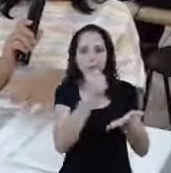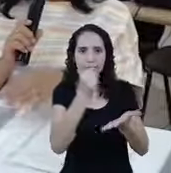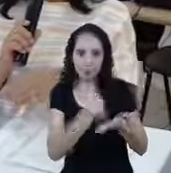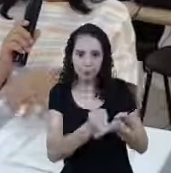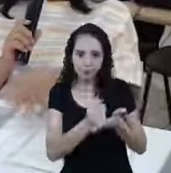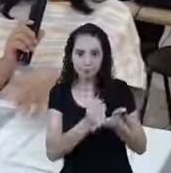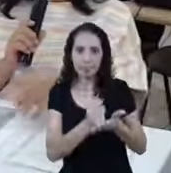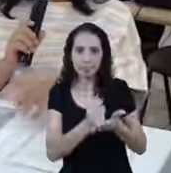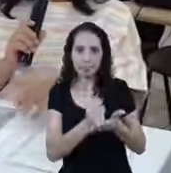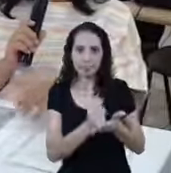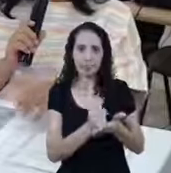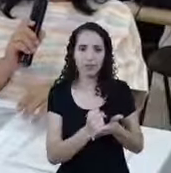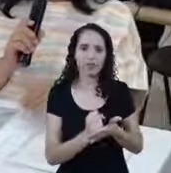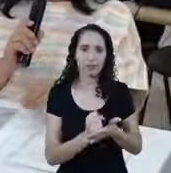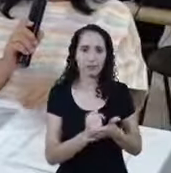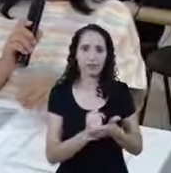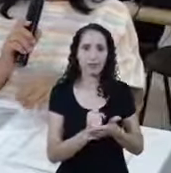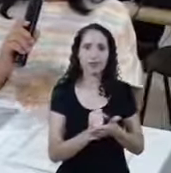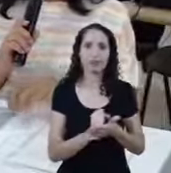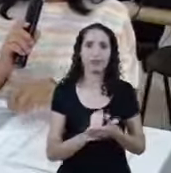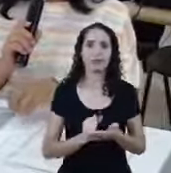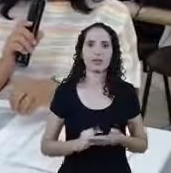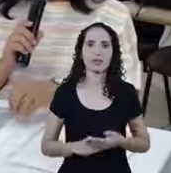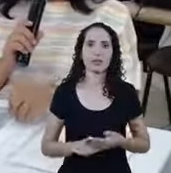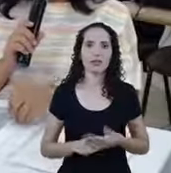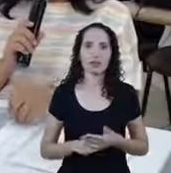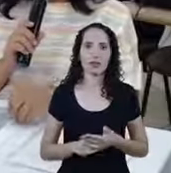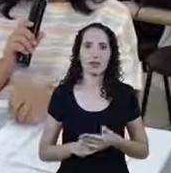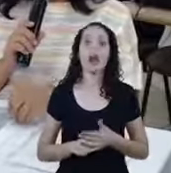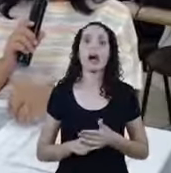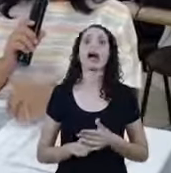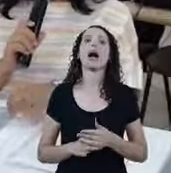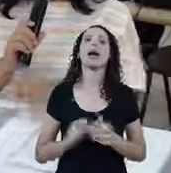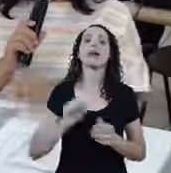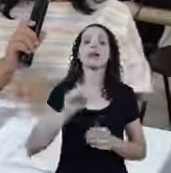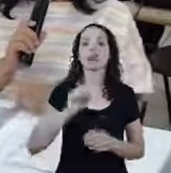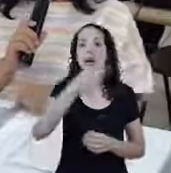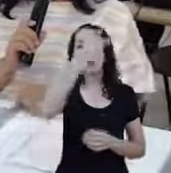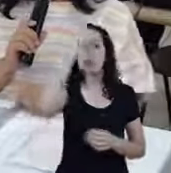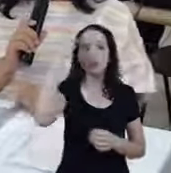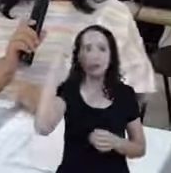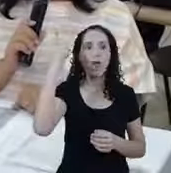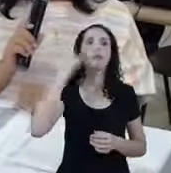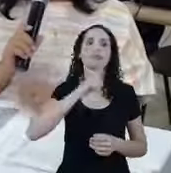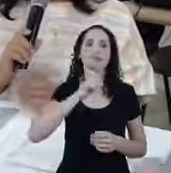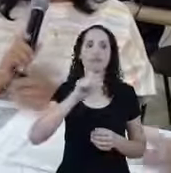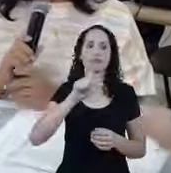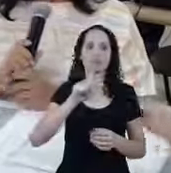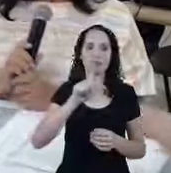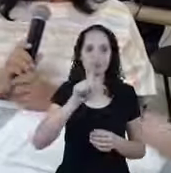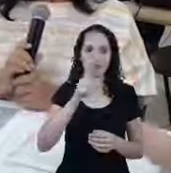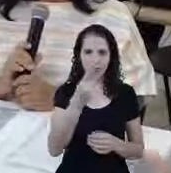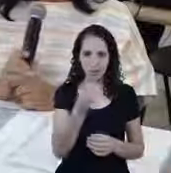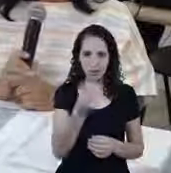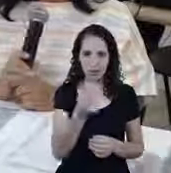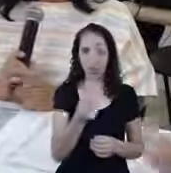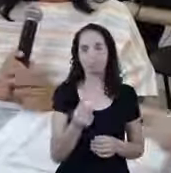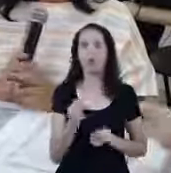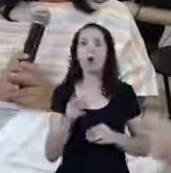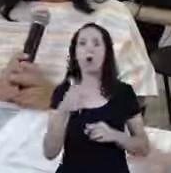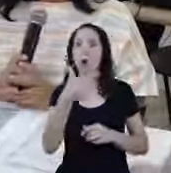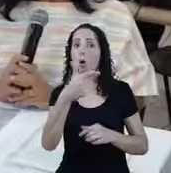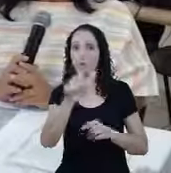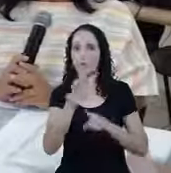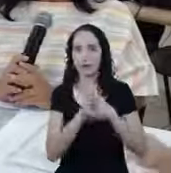tendo nenhum parâmetro Que o exclua desse auxílio Ele receberá Nunca trabalhei, nunca fui